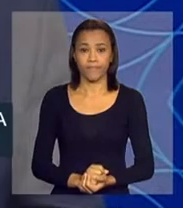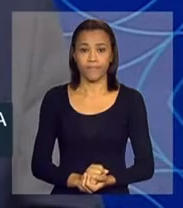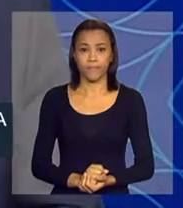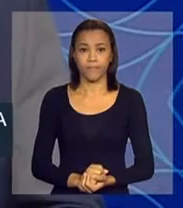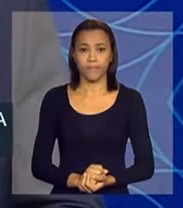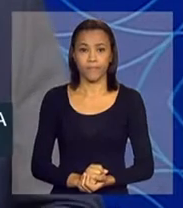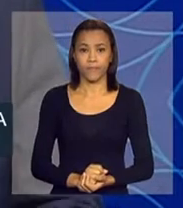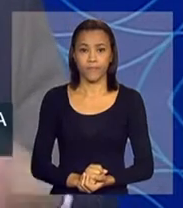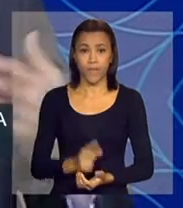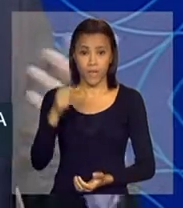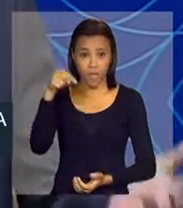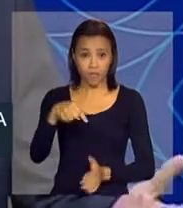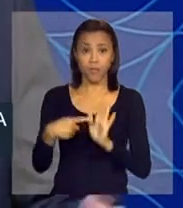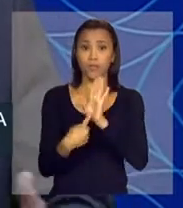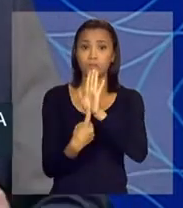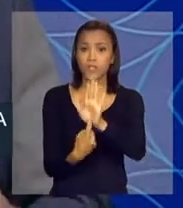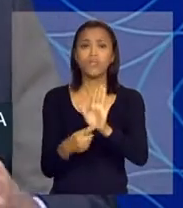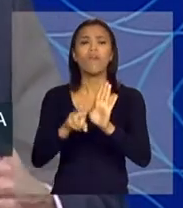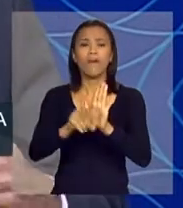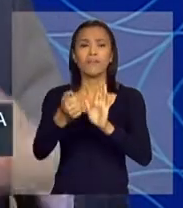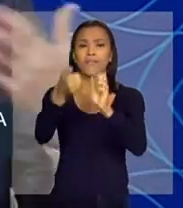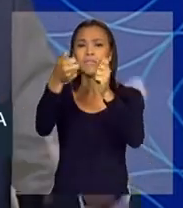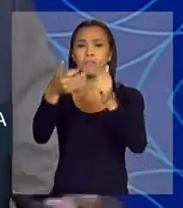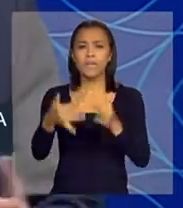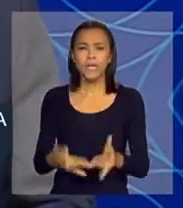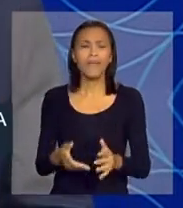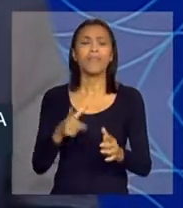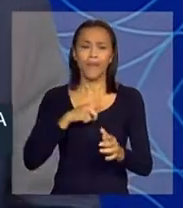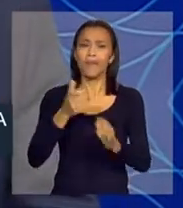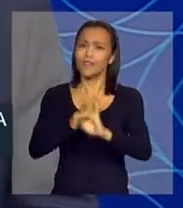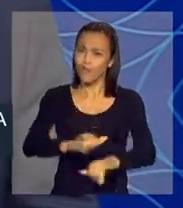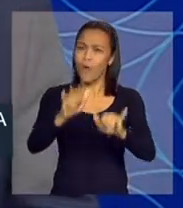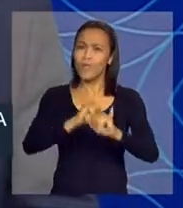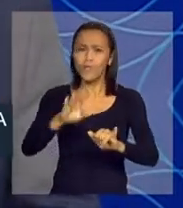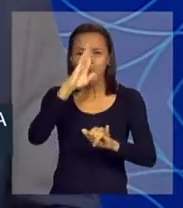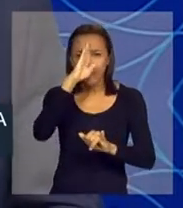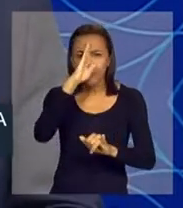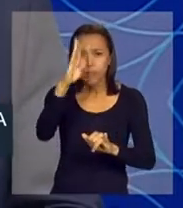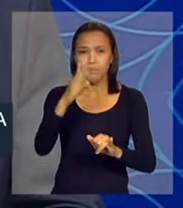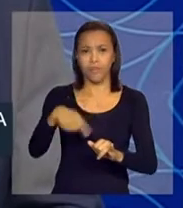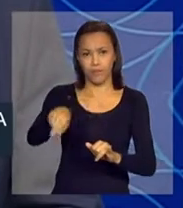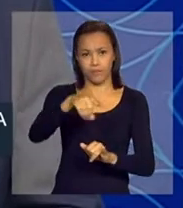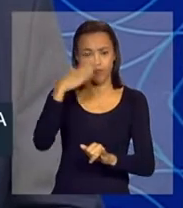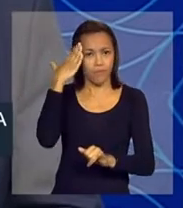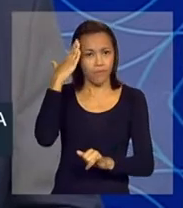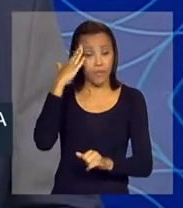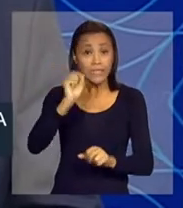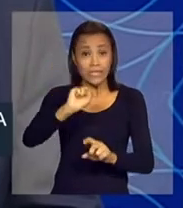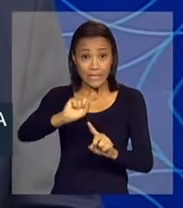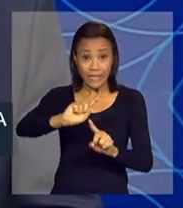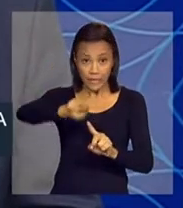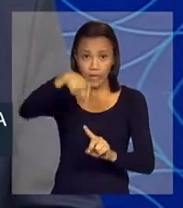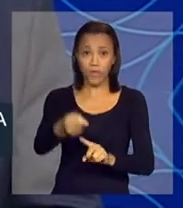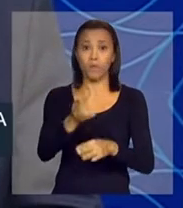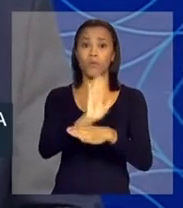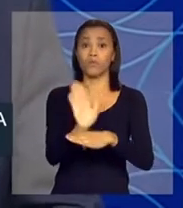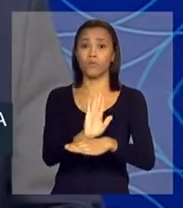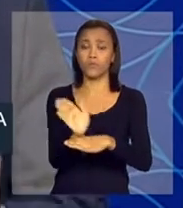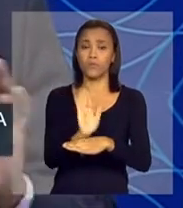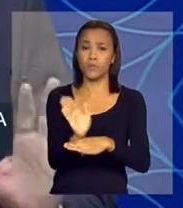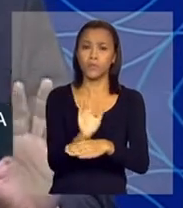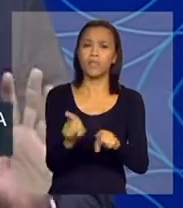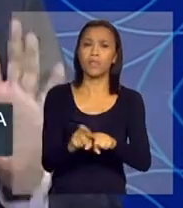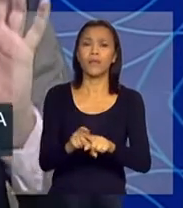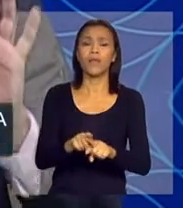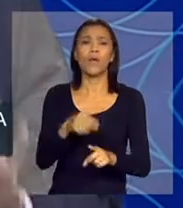que é auto-explicativo, tem as informações principais e, após esse vídeo, apenas